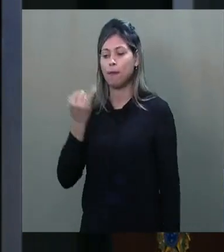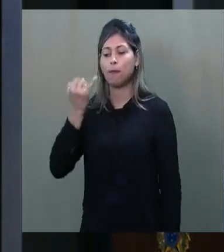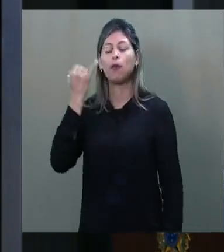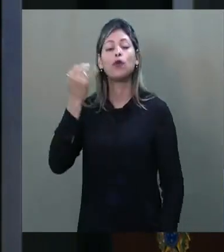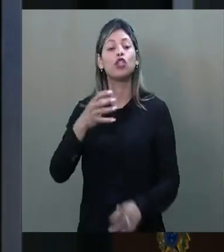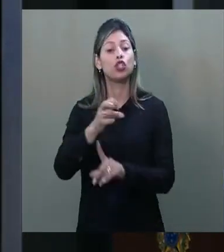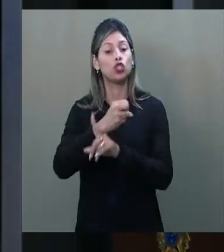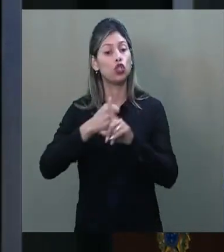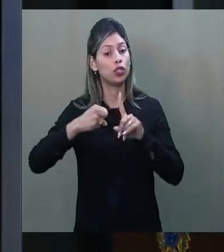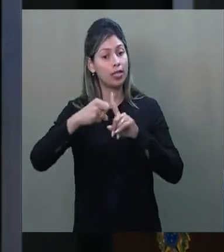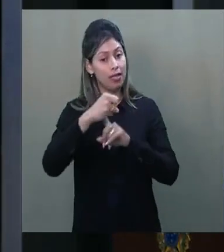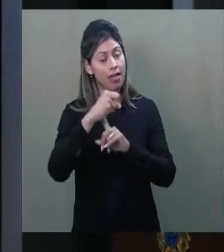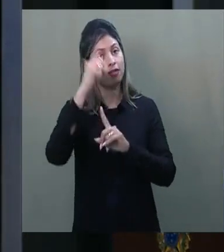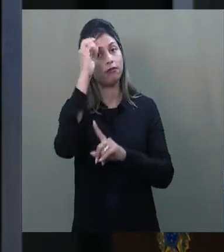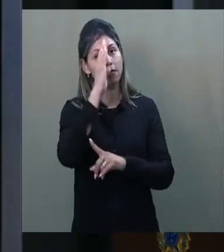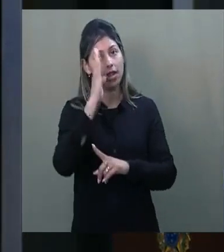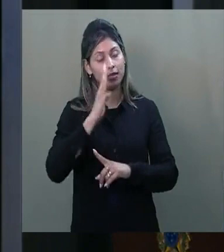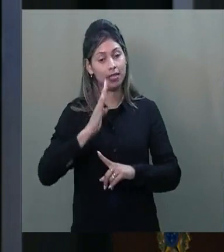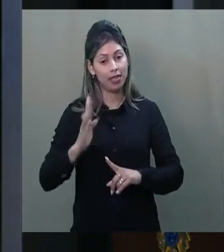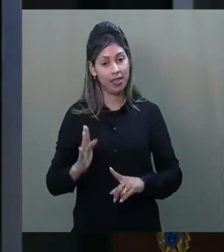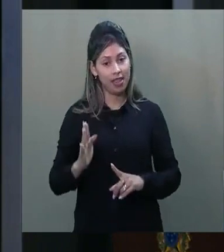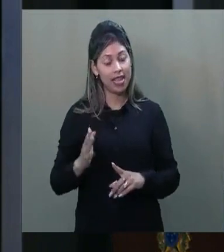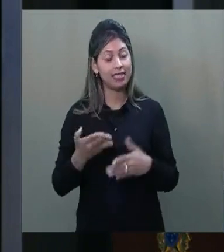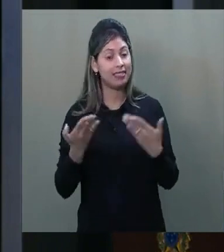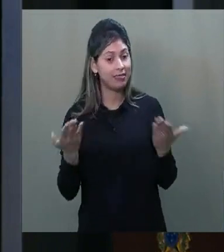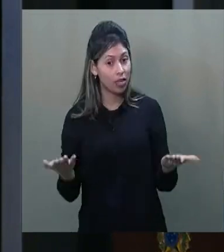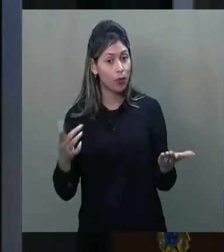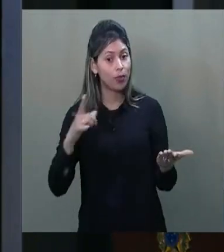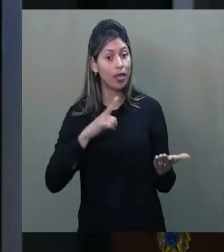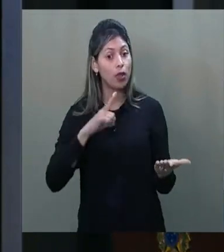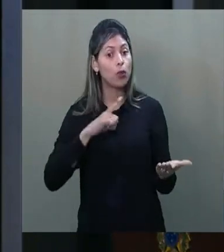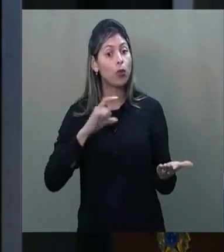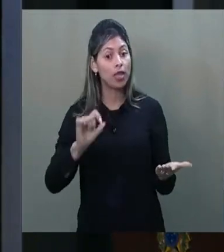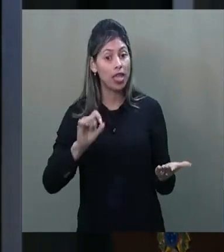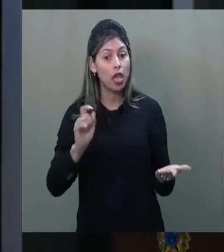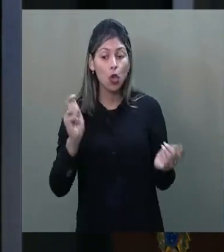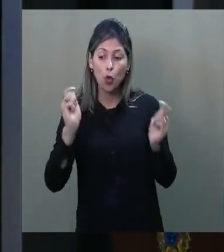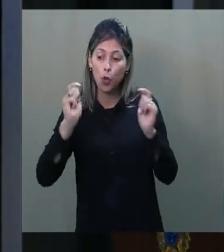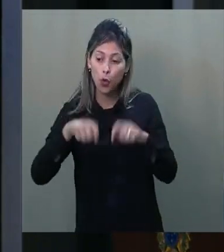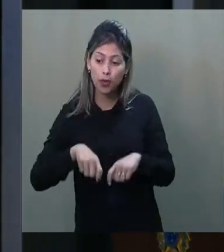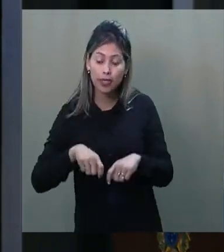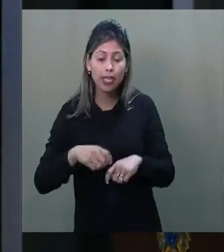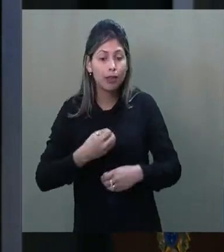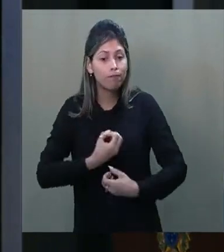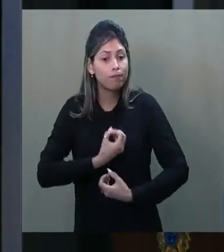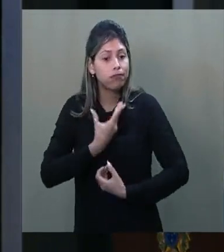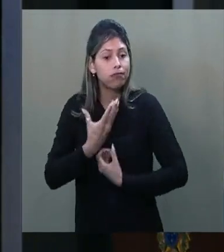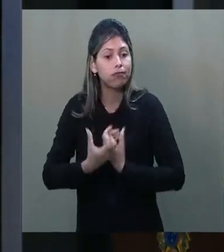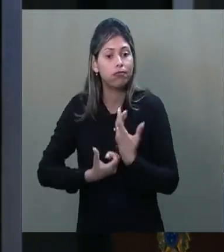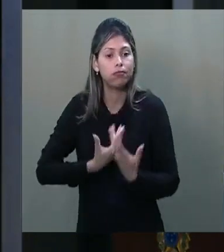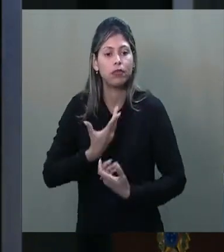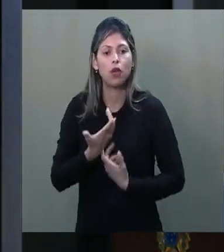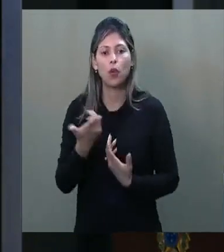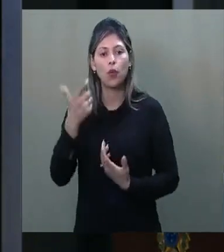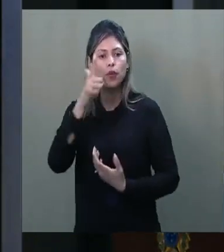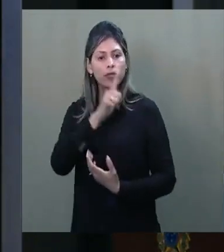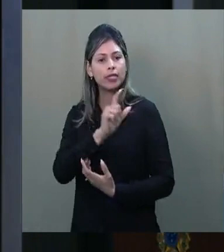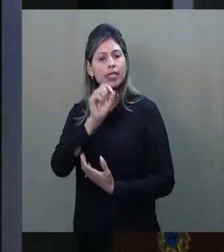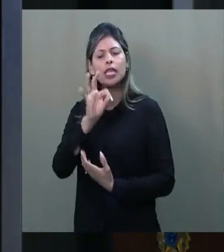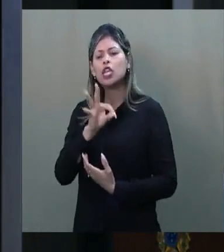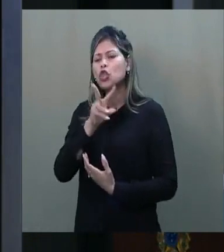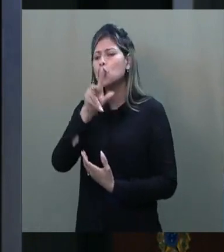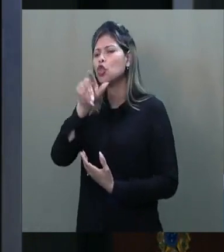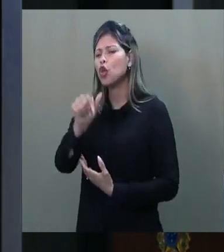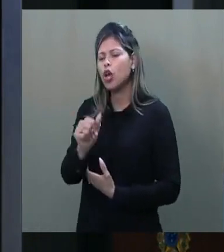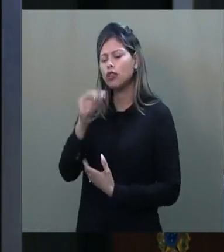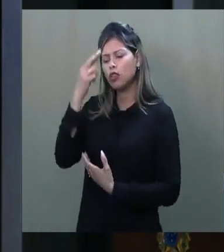brasileira. É o espaço vital em que podem se expressar todas as correntes, refletindo